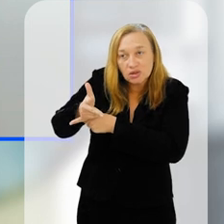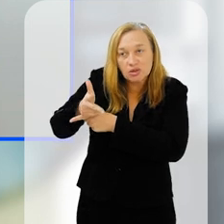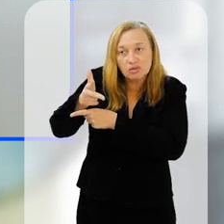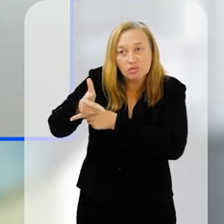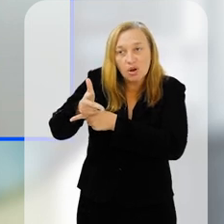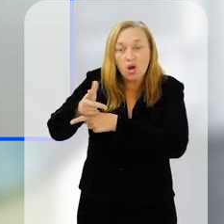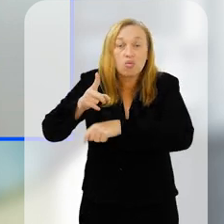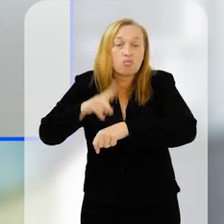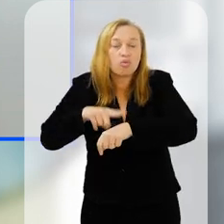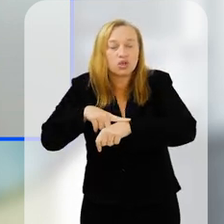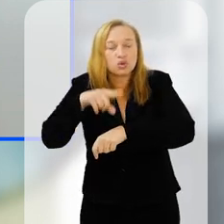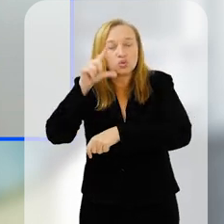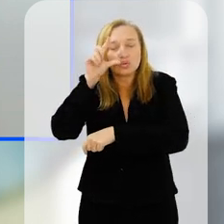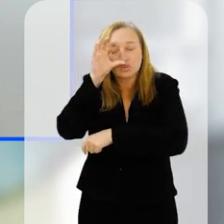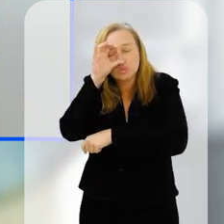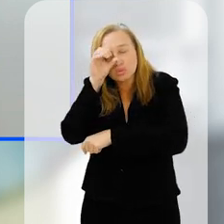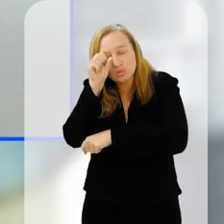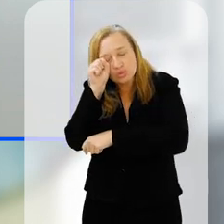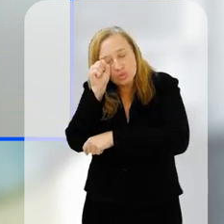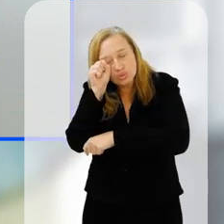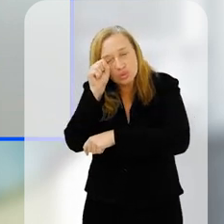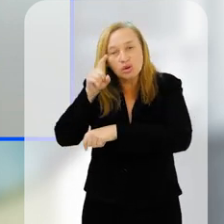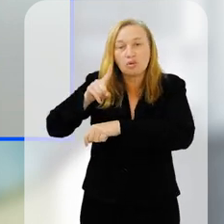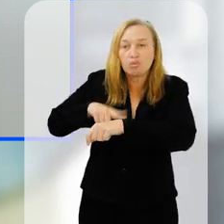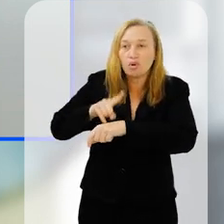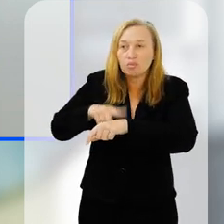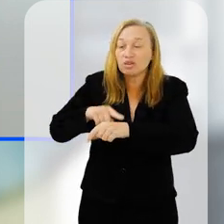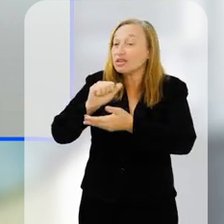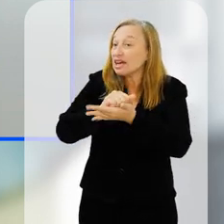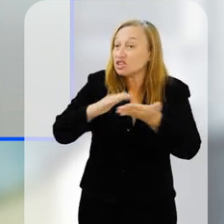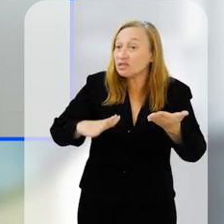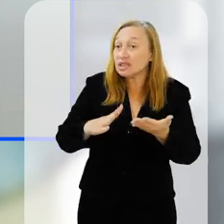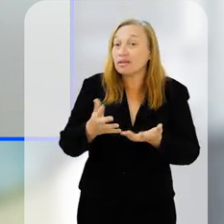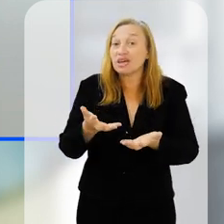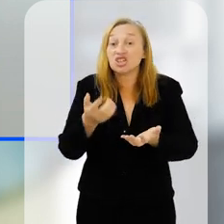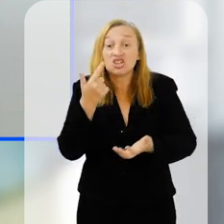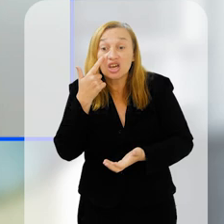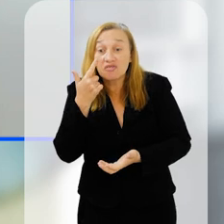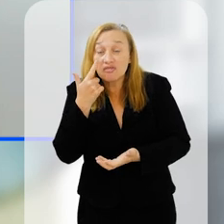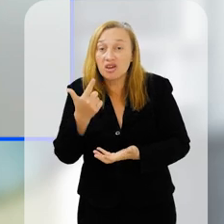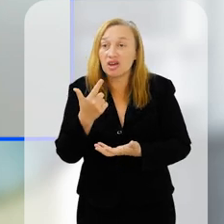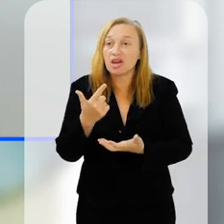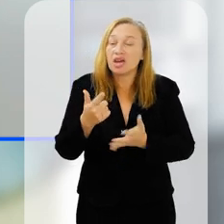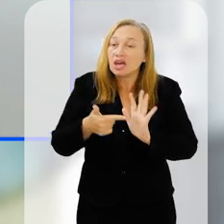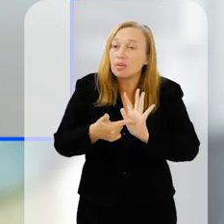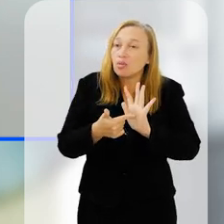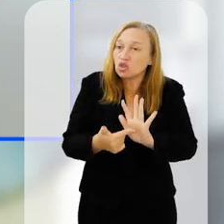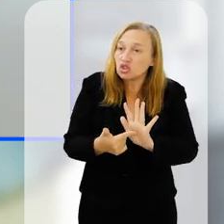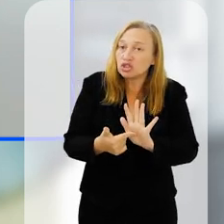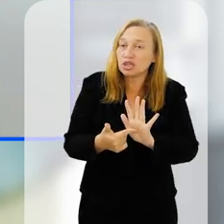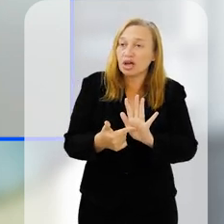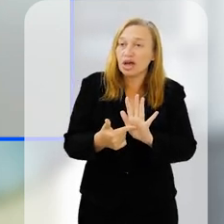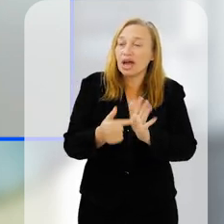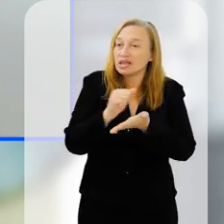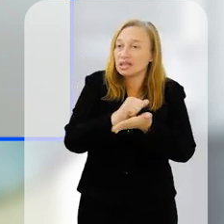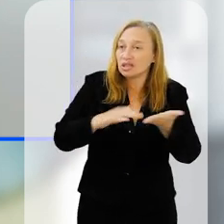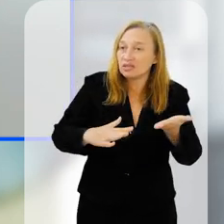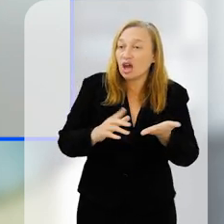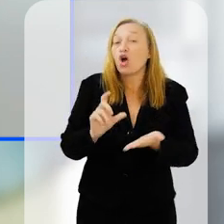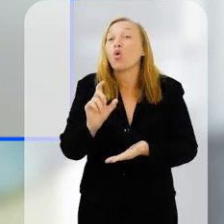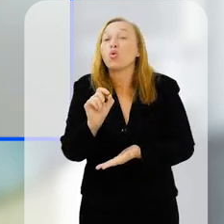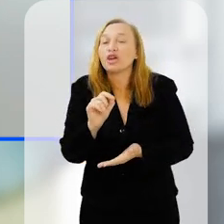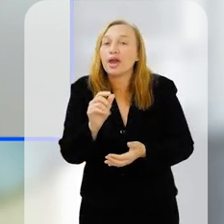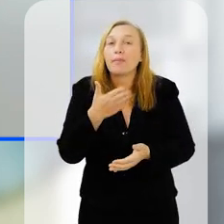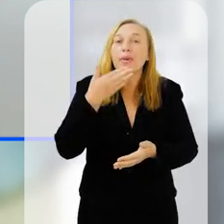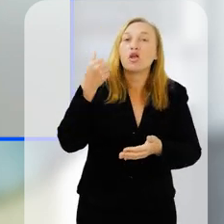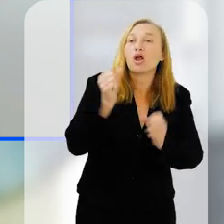filmar o momento do sono, para filmar o momento da aplicação, porque a gente quer ser capaz de olhar para as aplicações e ver